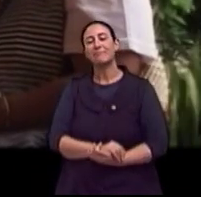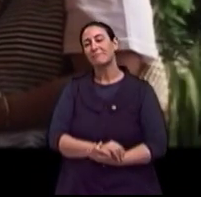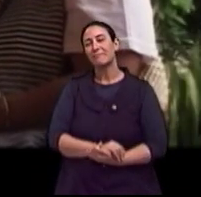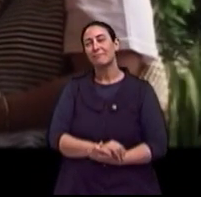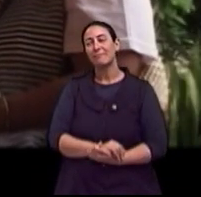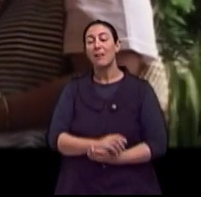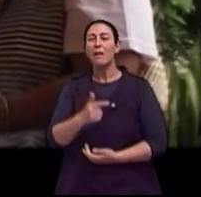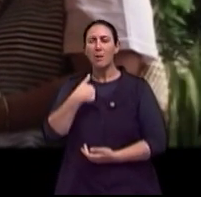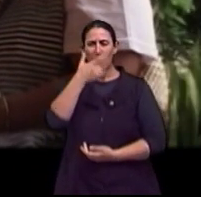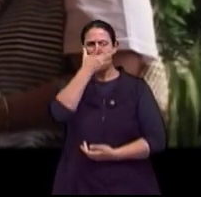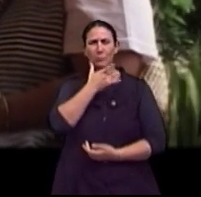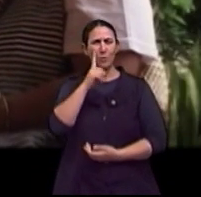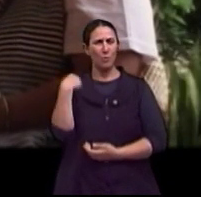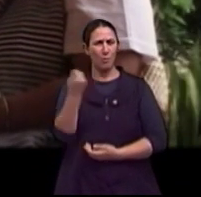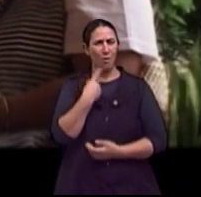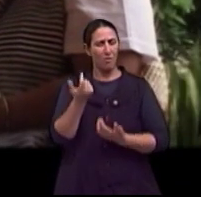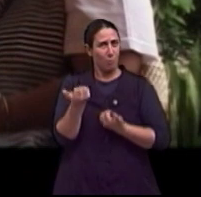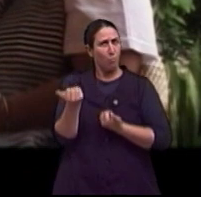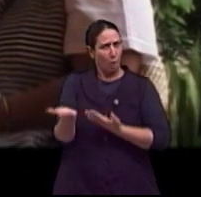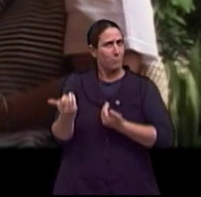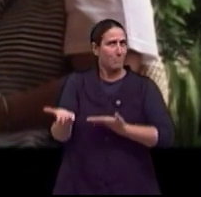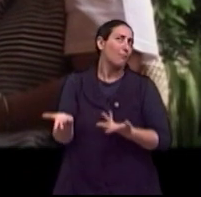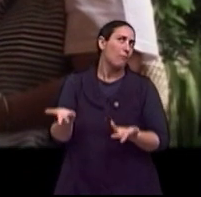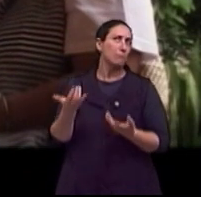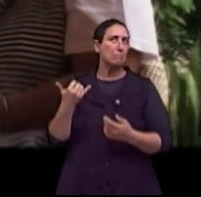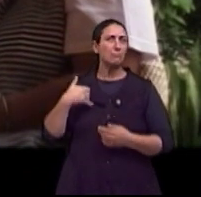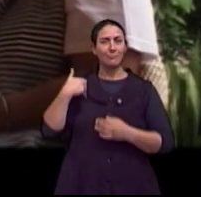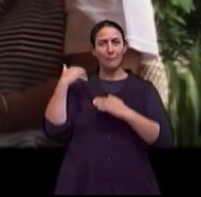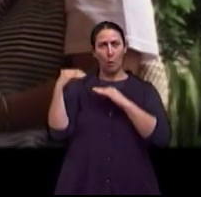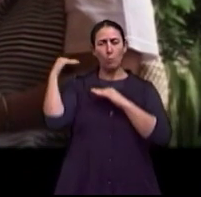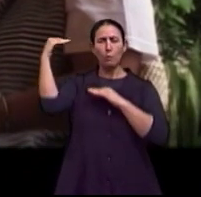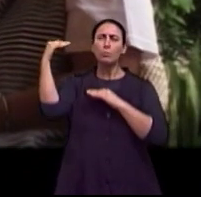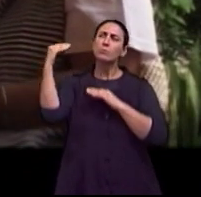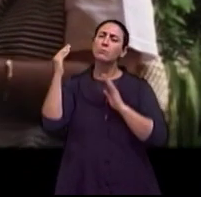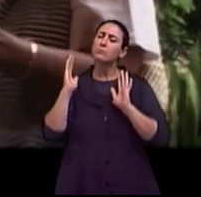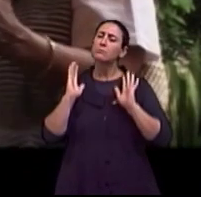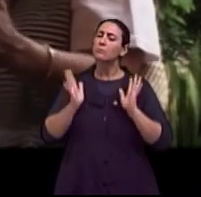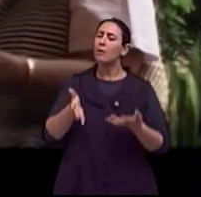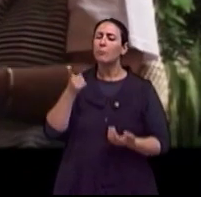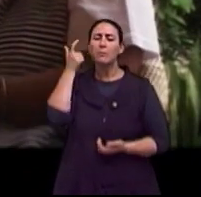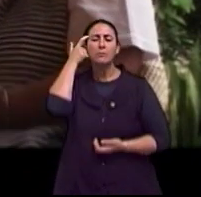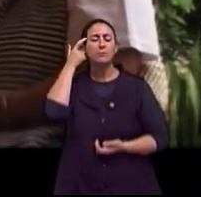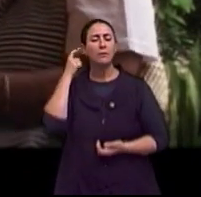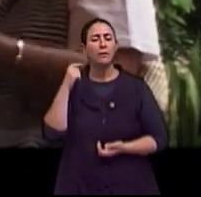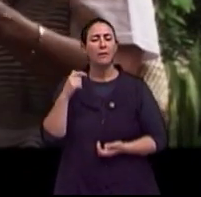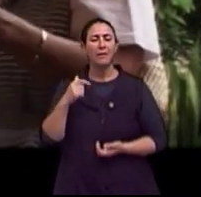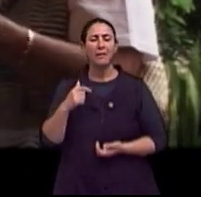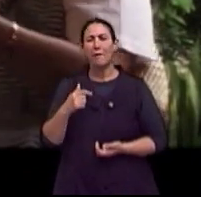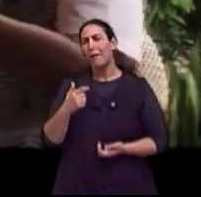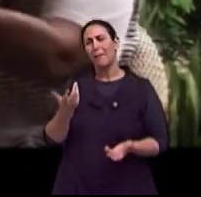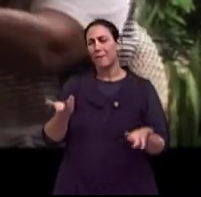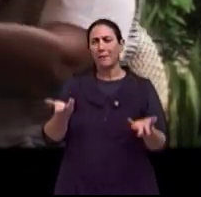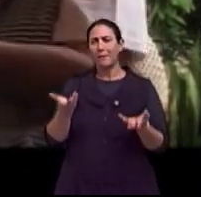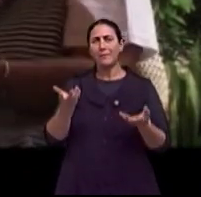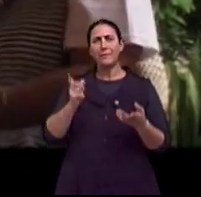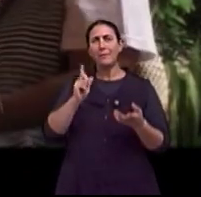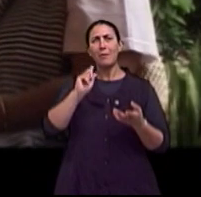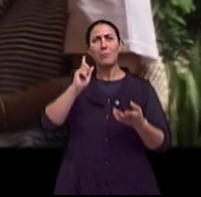adolescente ou está na idade adulta, a gente pensa que não projeta